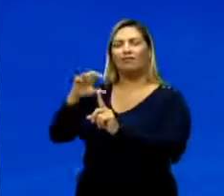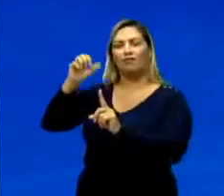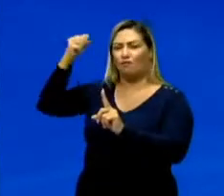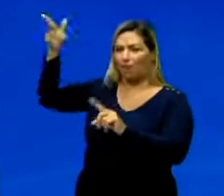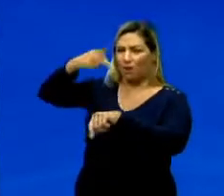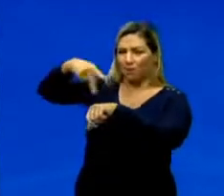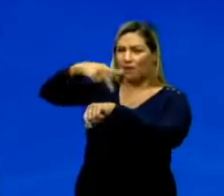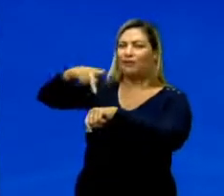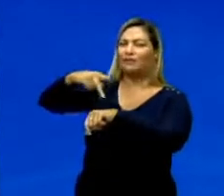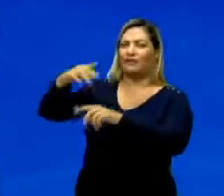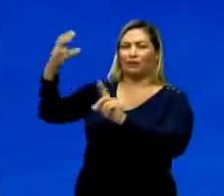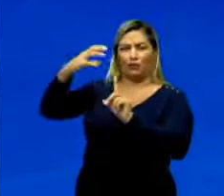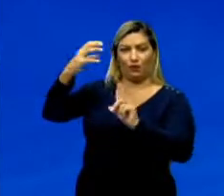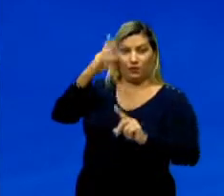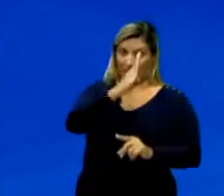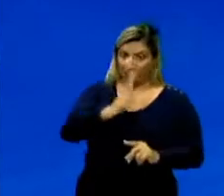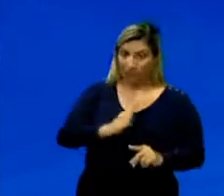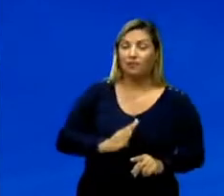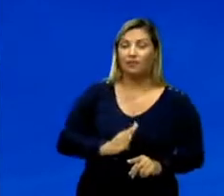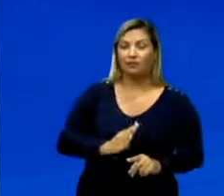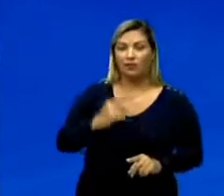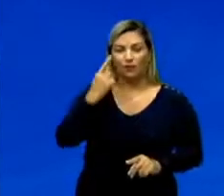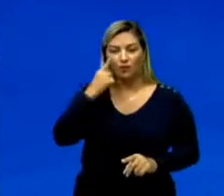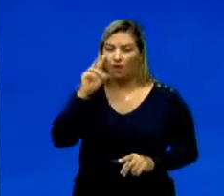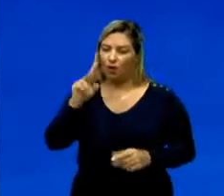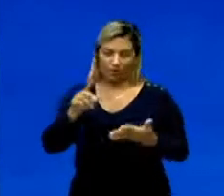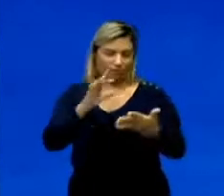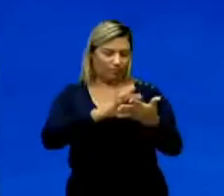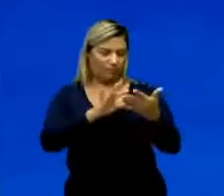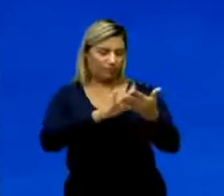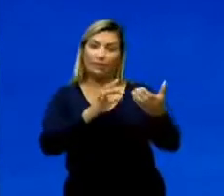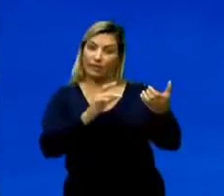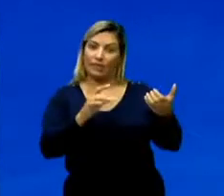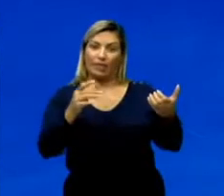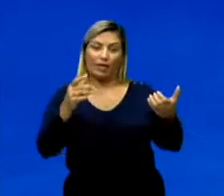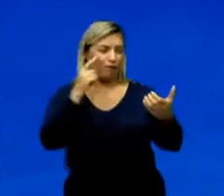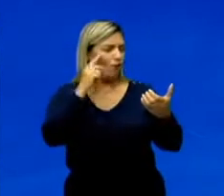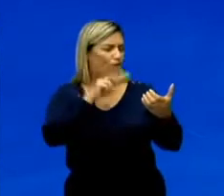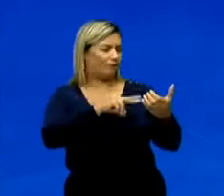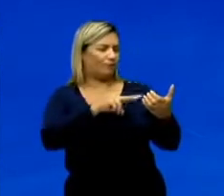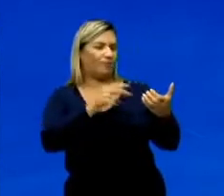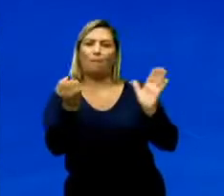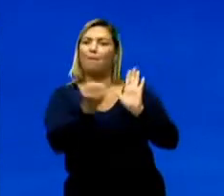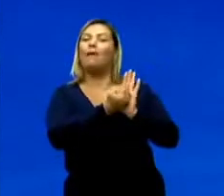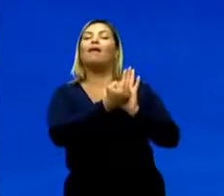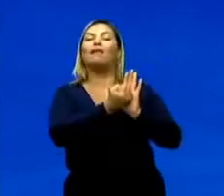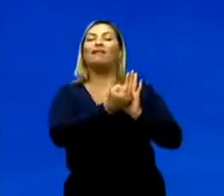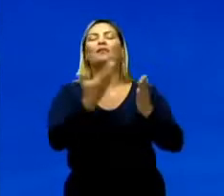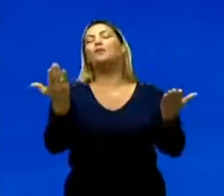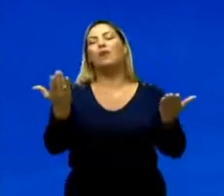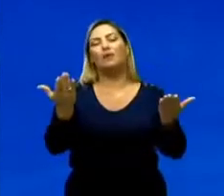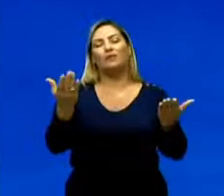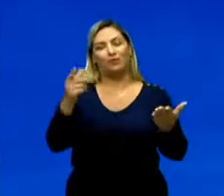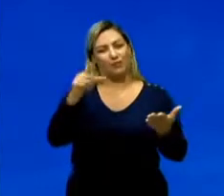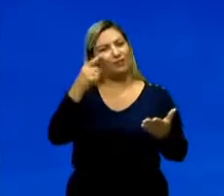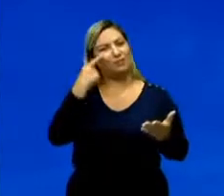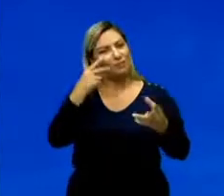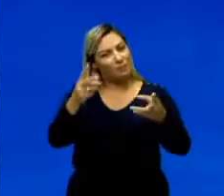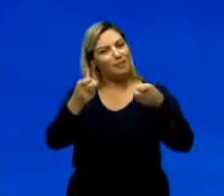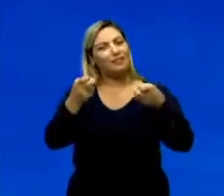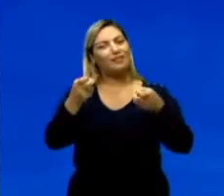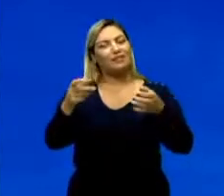estrangeiras no Brasil. Basta você pegar o seu telefone e ver que marca que ele pertence, e você vai ver que você é